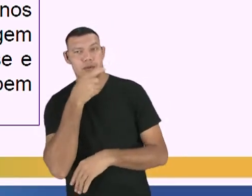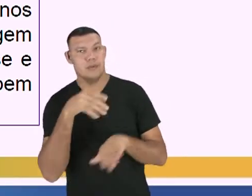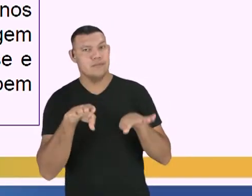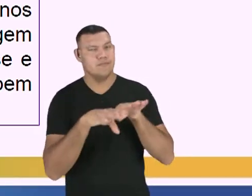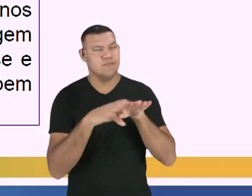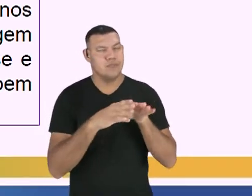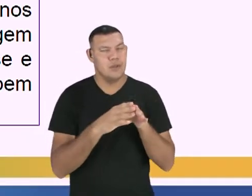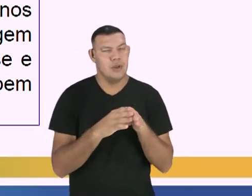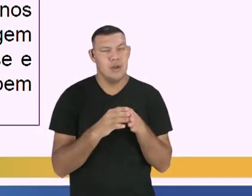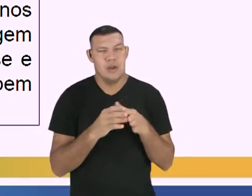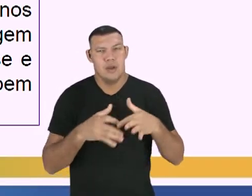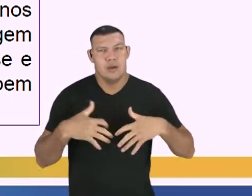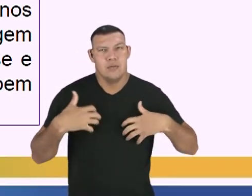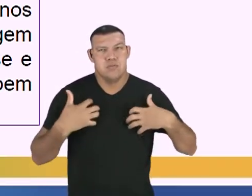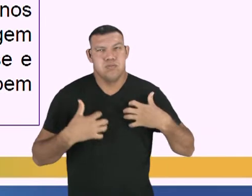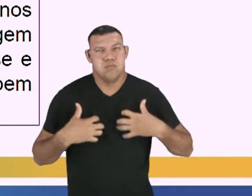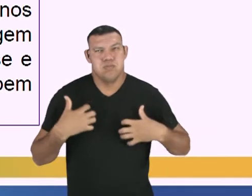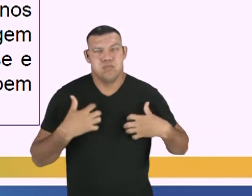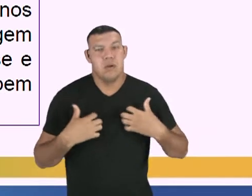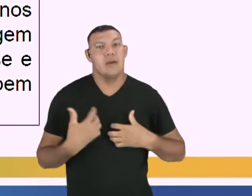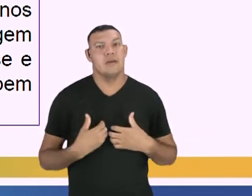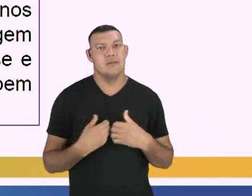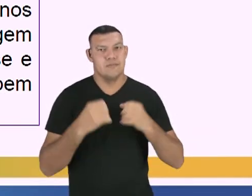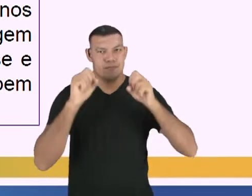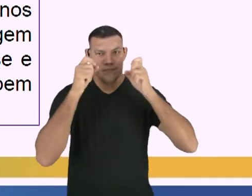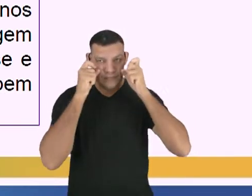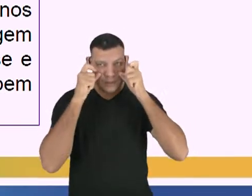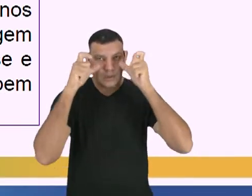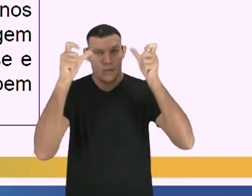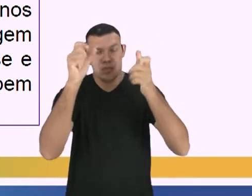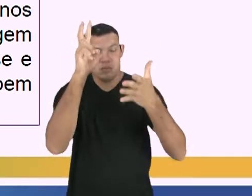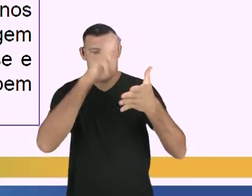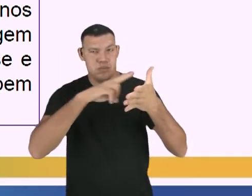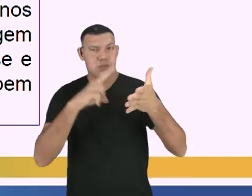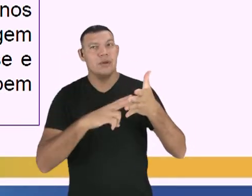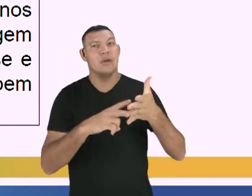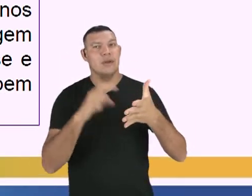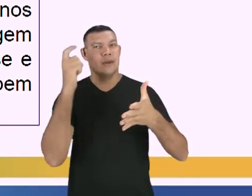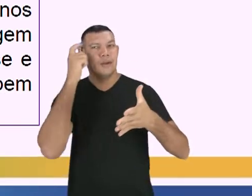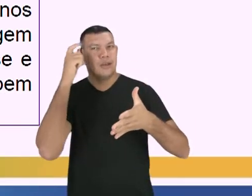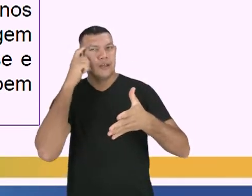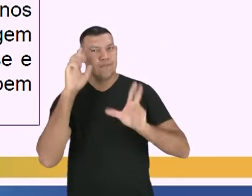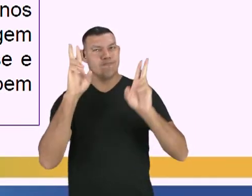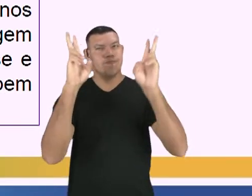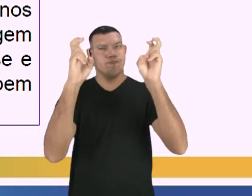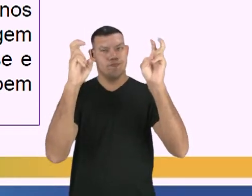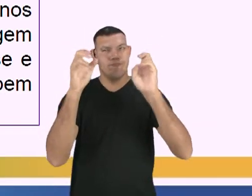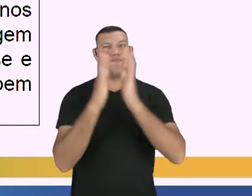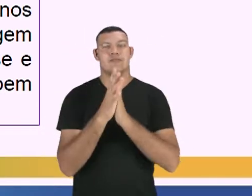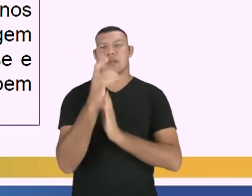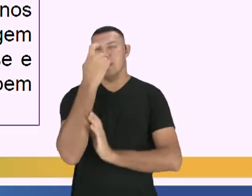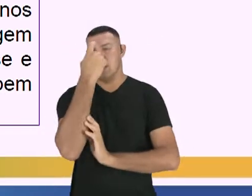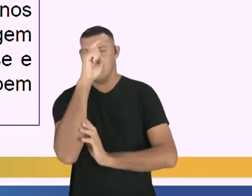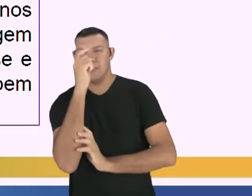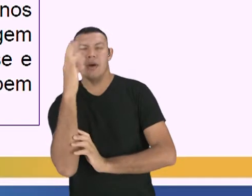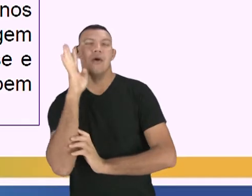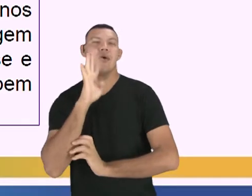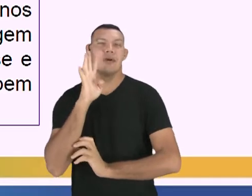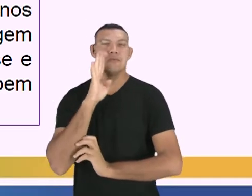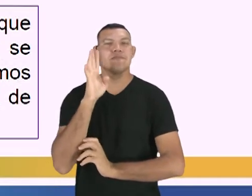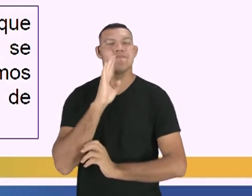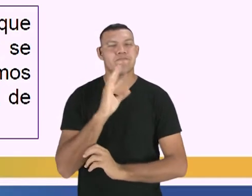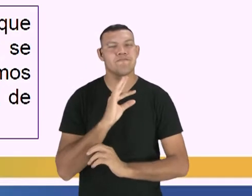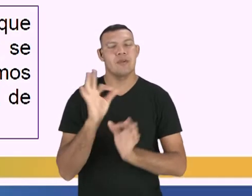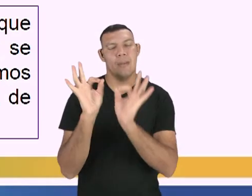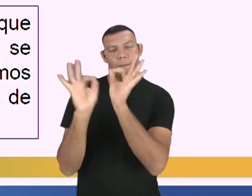e prendendo a atenção do leitor. E ainda pensamos em um título bem criativo, bem elaborado, que